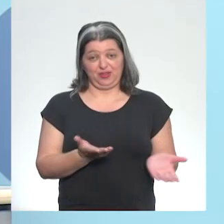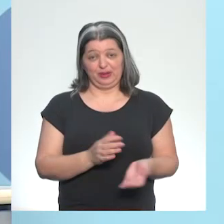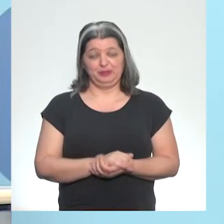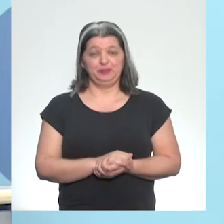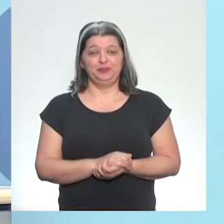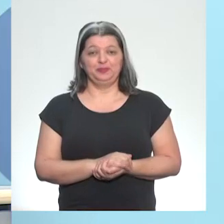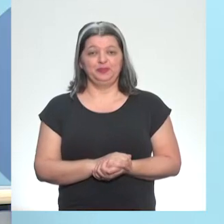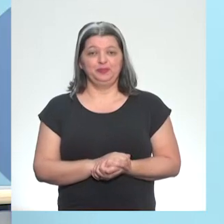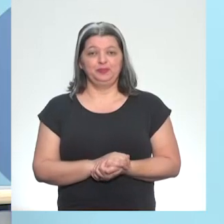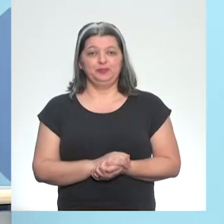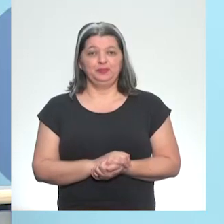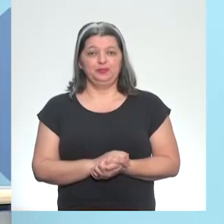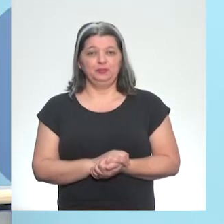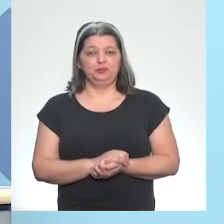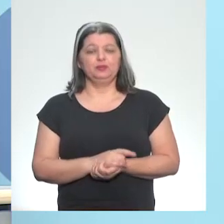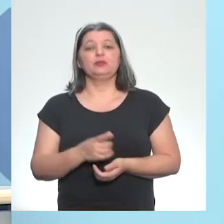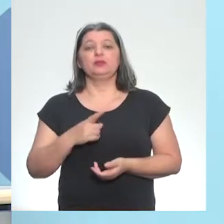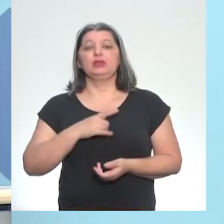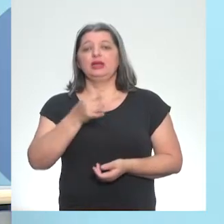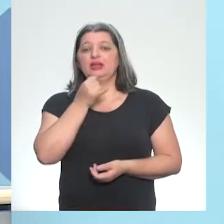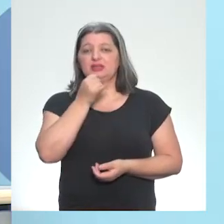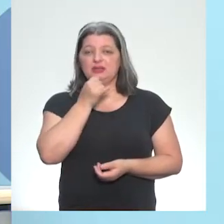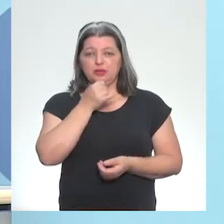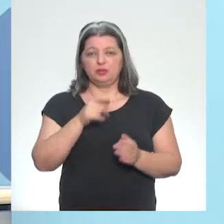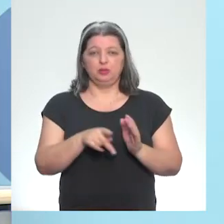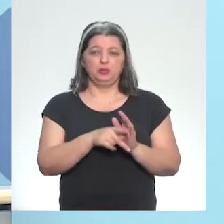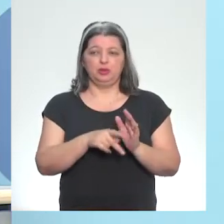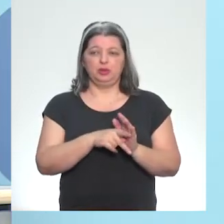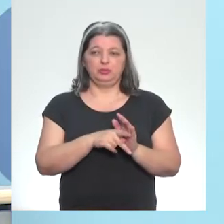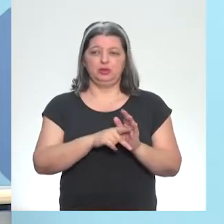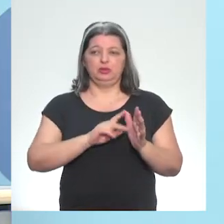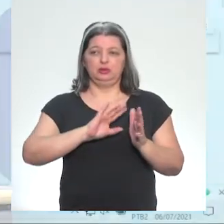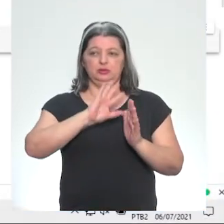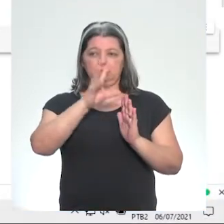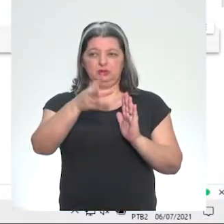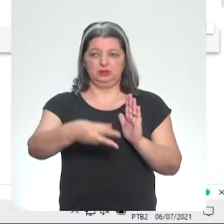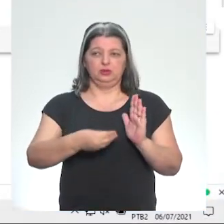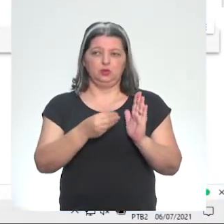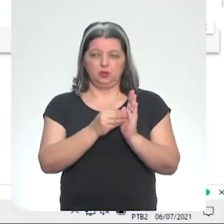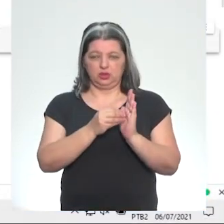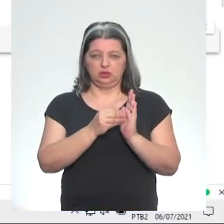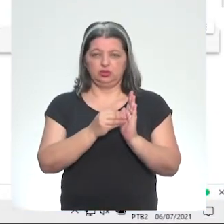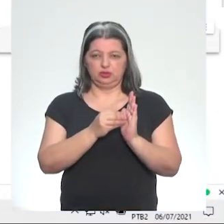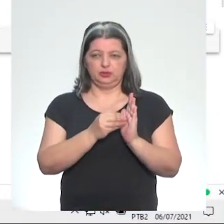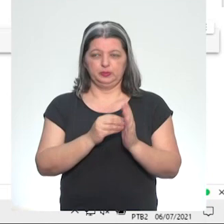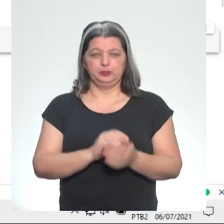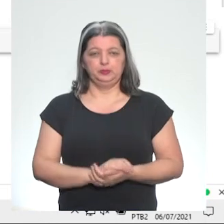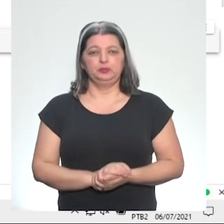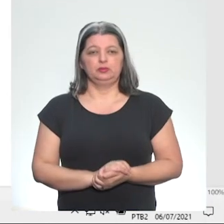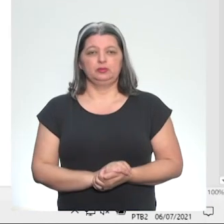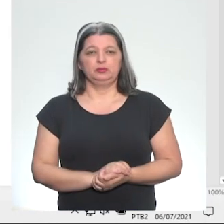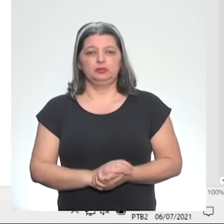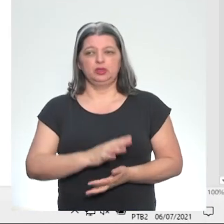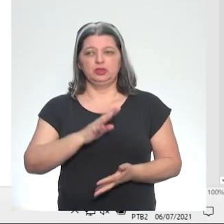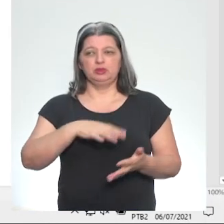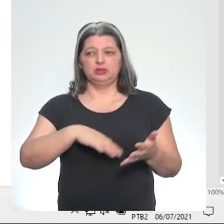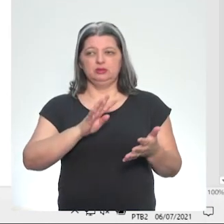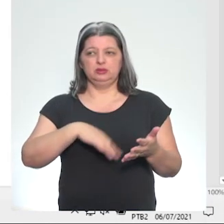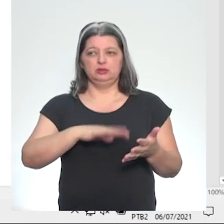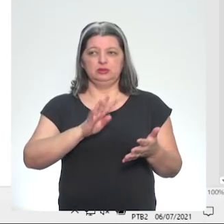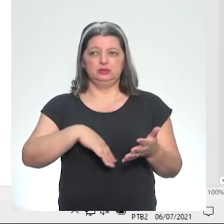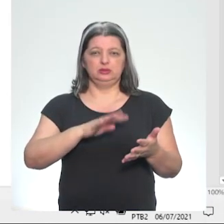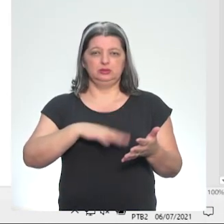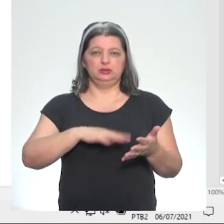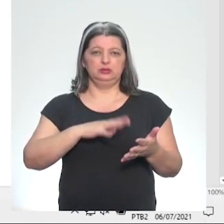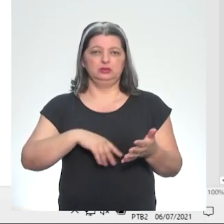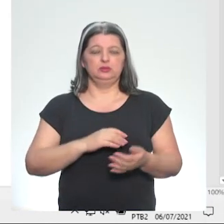gente tem... Esse é um exemplo de linguagem de programação. Vou colocar mais um código aqui. Aqui, Vou até mostrar para vocês. Esse daqui